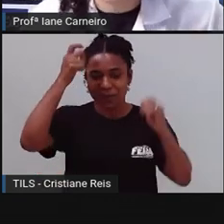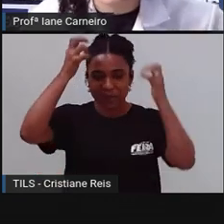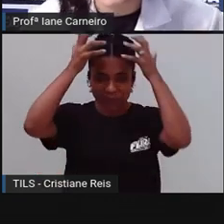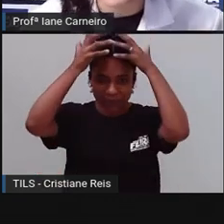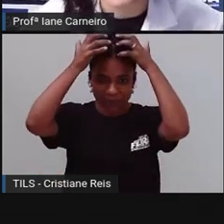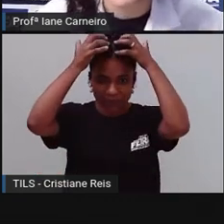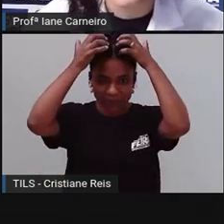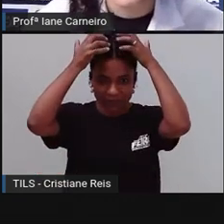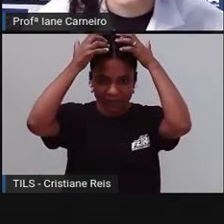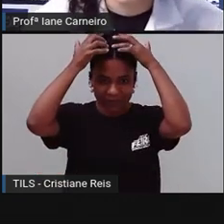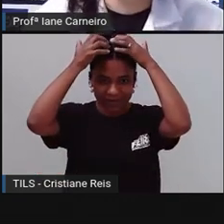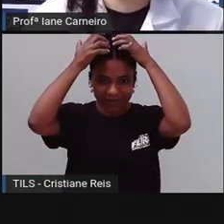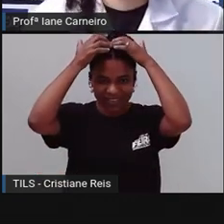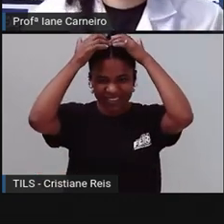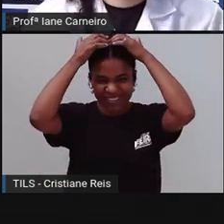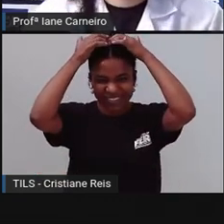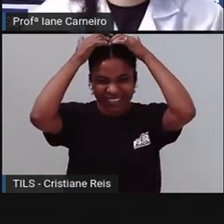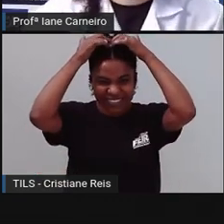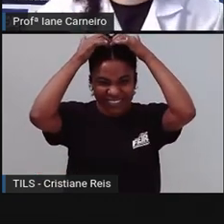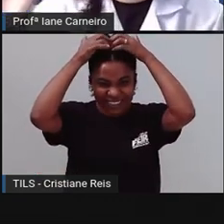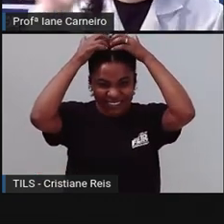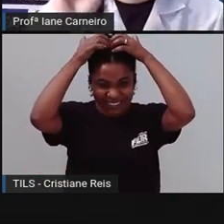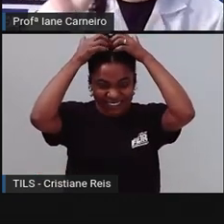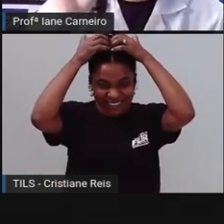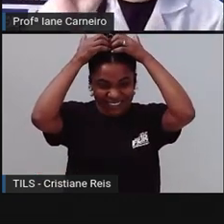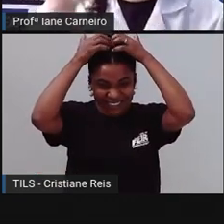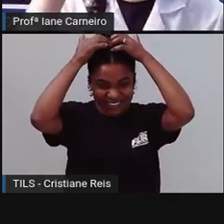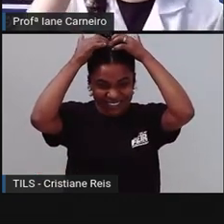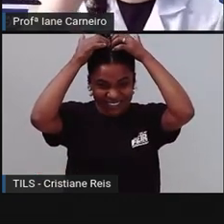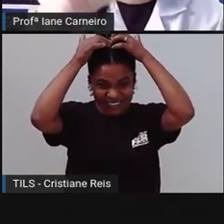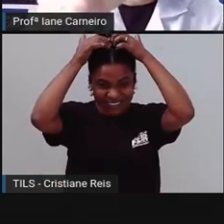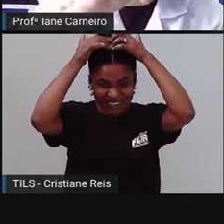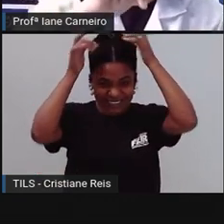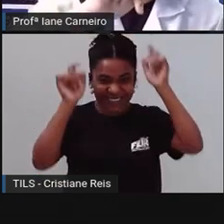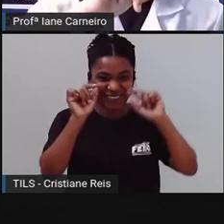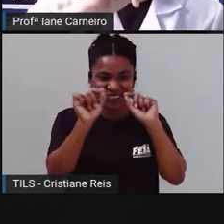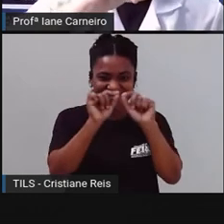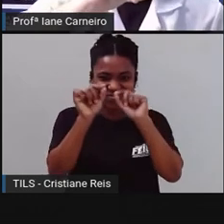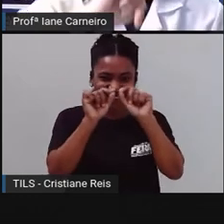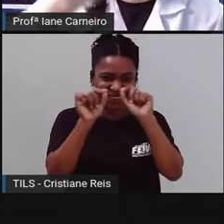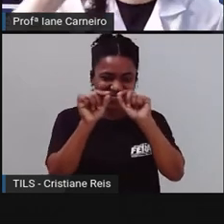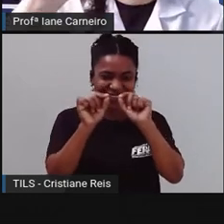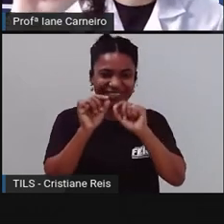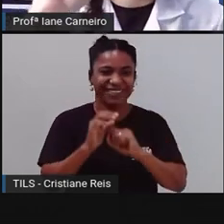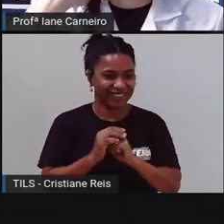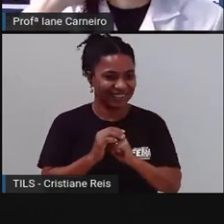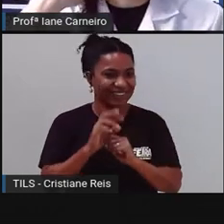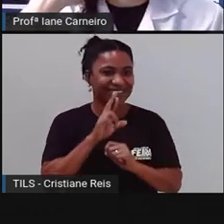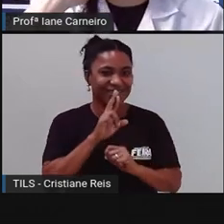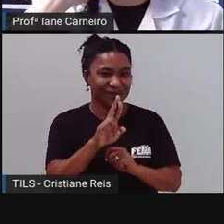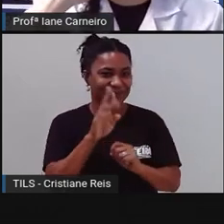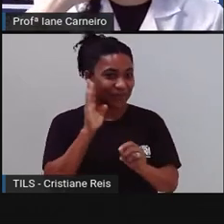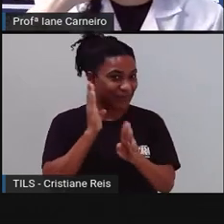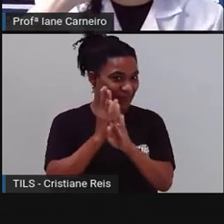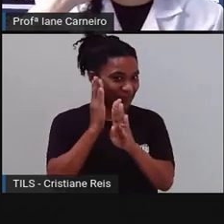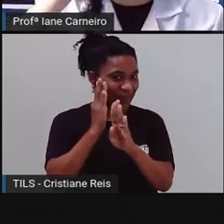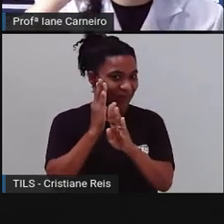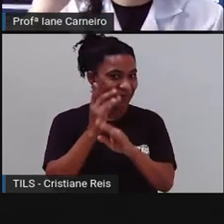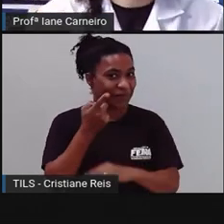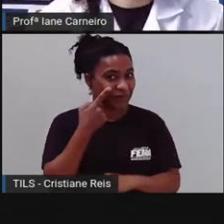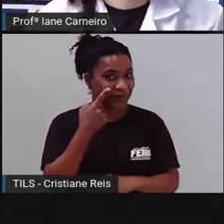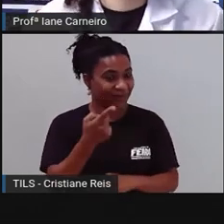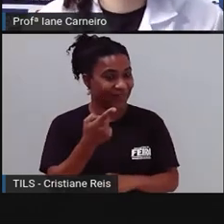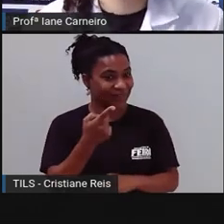os pés na cabeça? Vamos ver? Se você souber a resposta, escreve aí no seu caderno. E a gente vai conferir aqui agora a resposta.